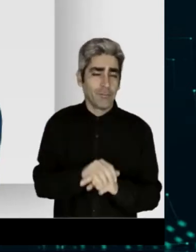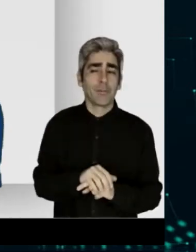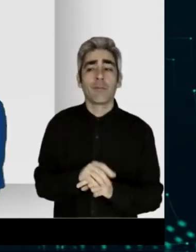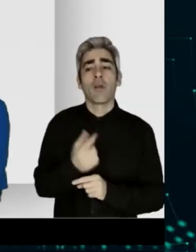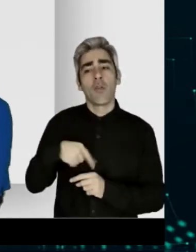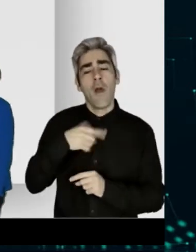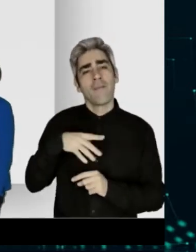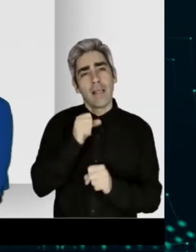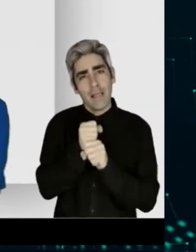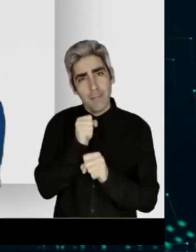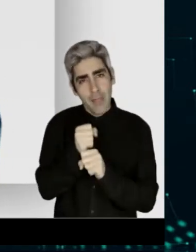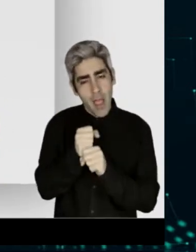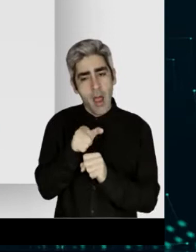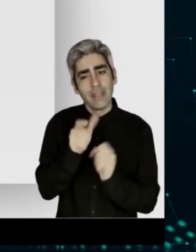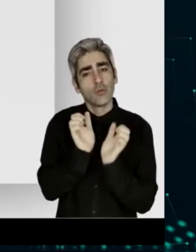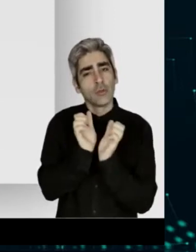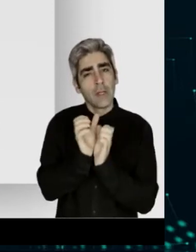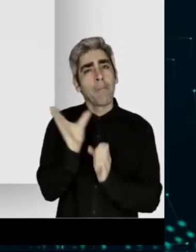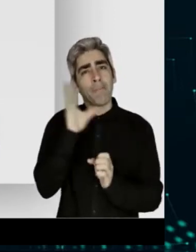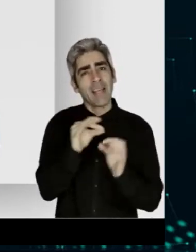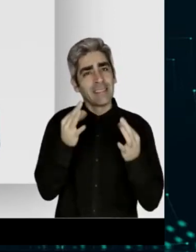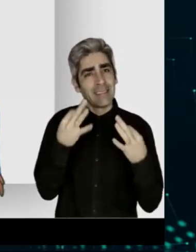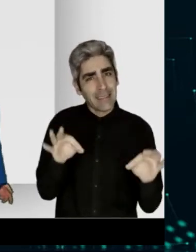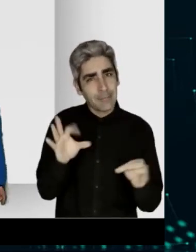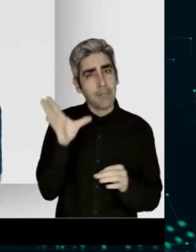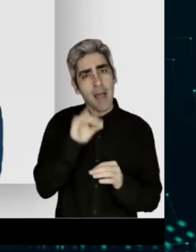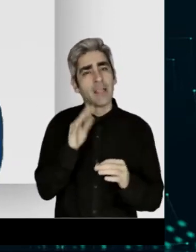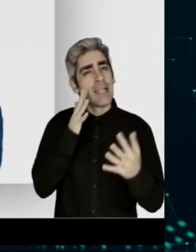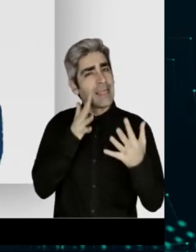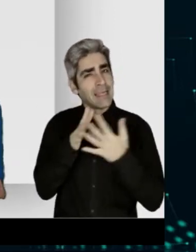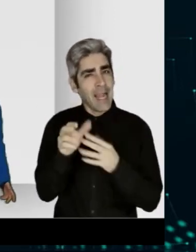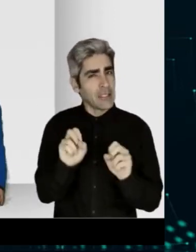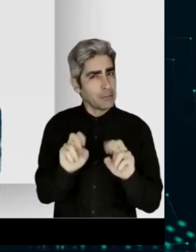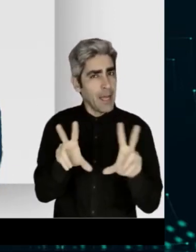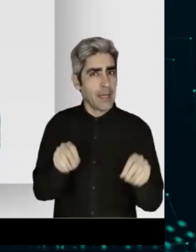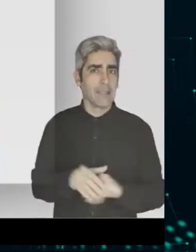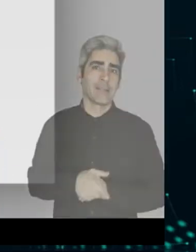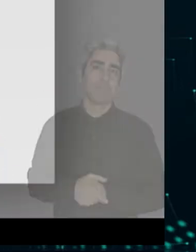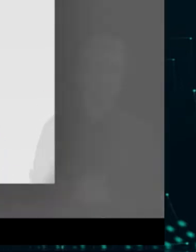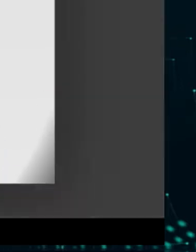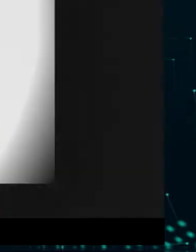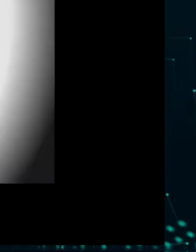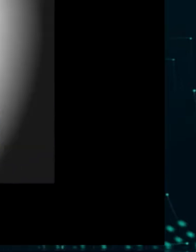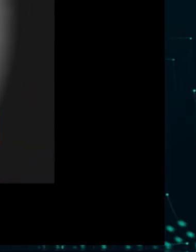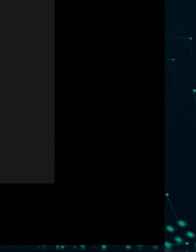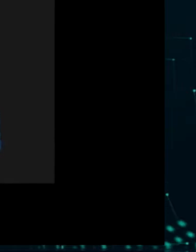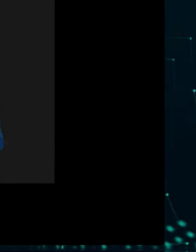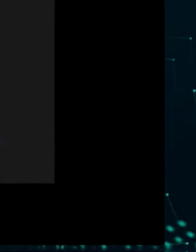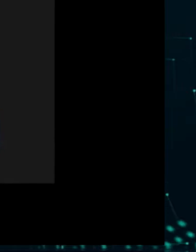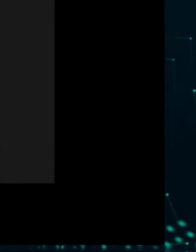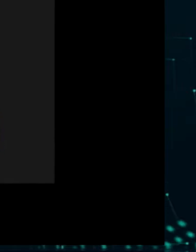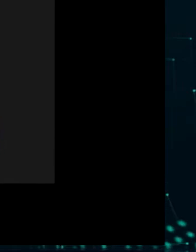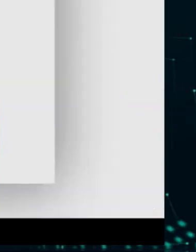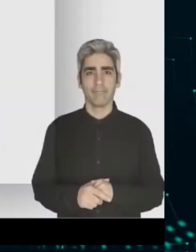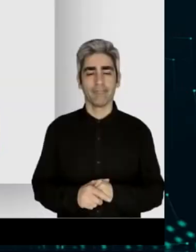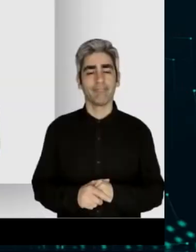deste projeto. Bem, tratava-se de um processo manual, em papel, sem automatismos. A avaliação de toda a